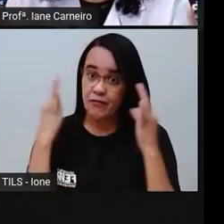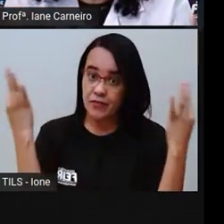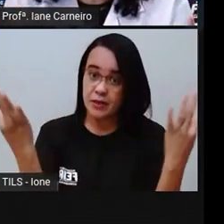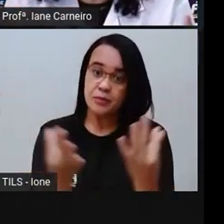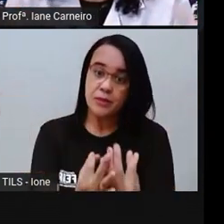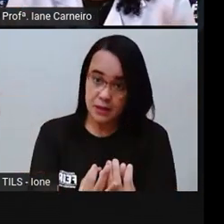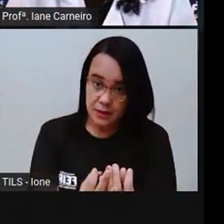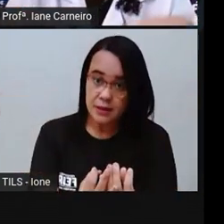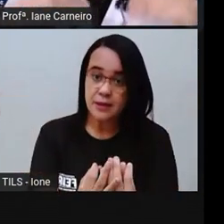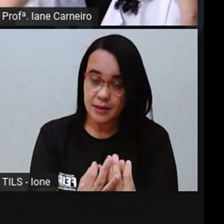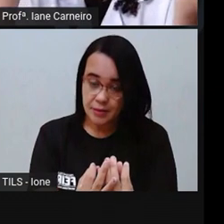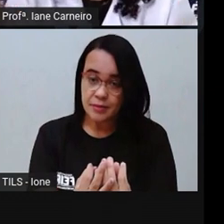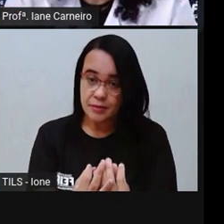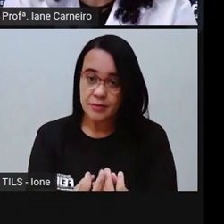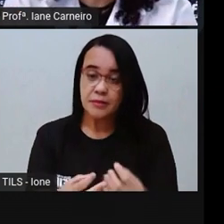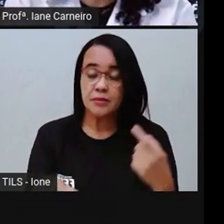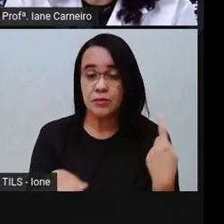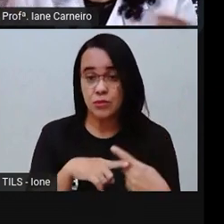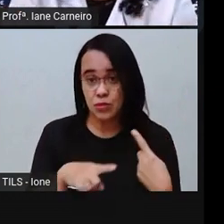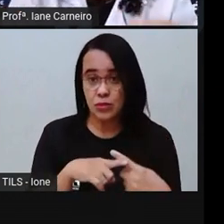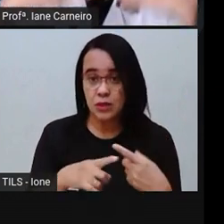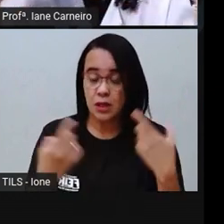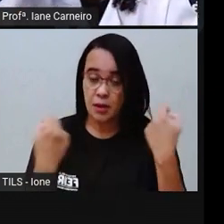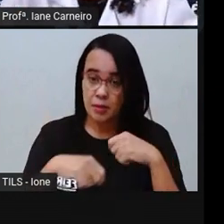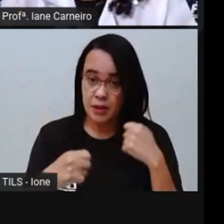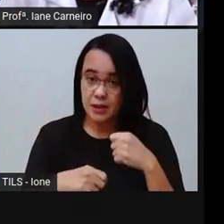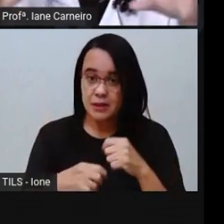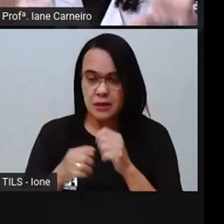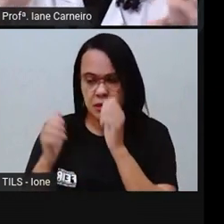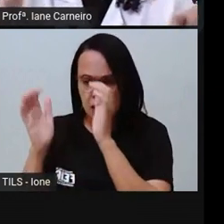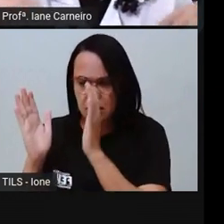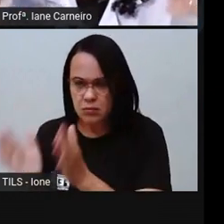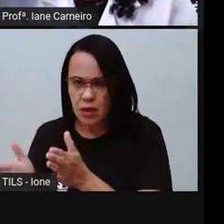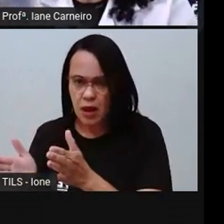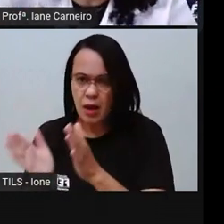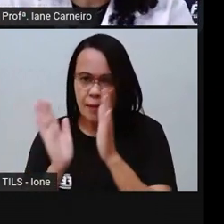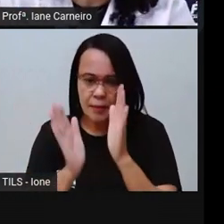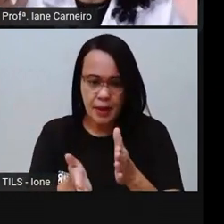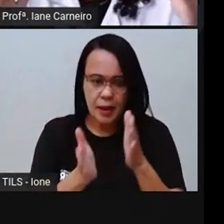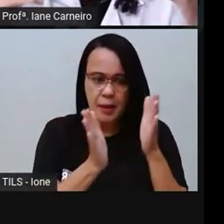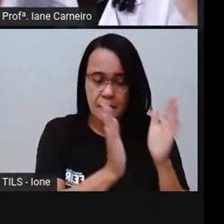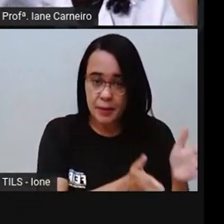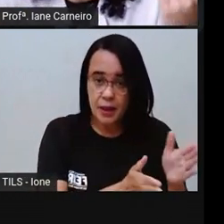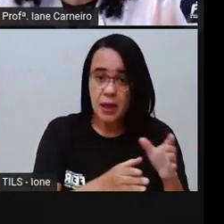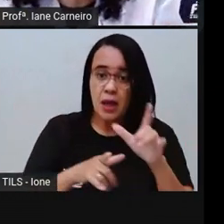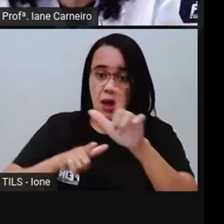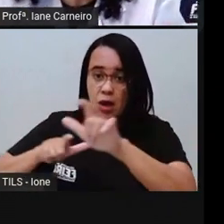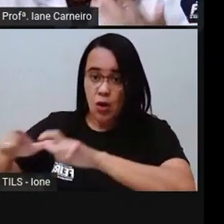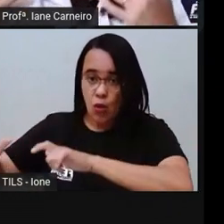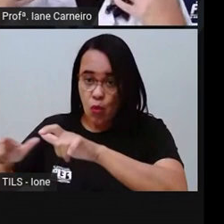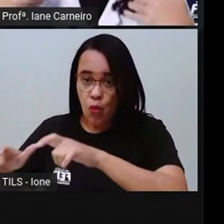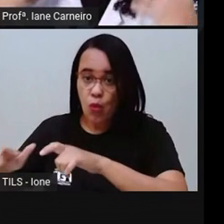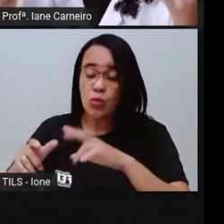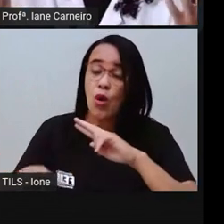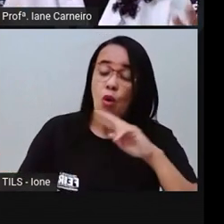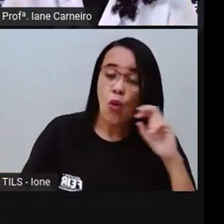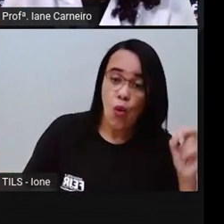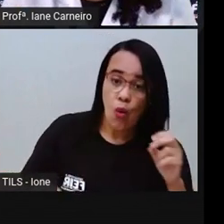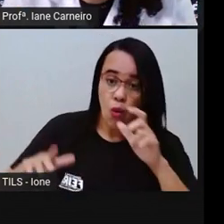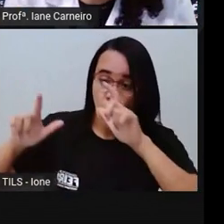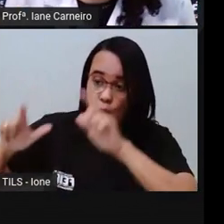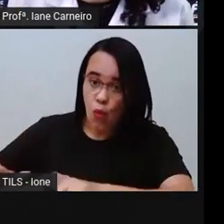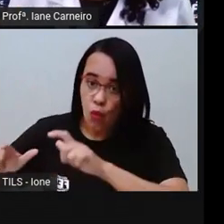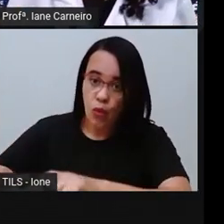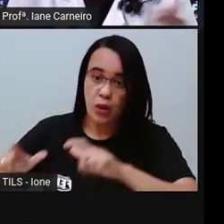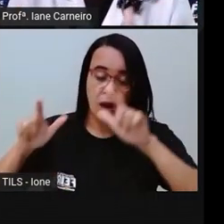perceber que cada lugar, cada espaço vai ter a sua regra, vai ter a sua rotina e a gente precisa